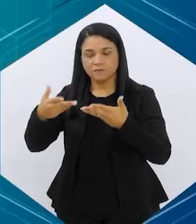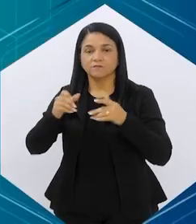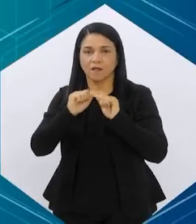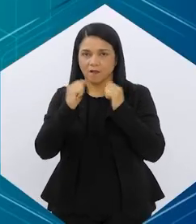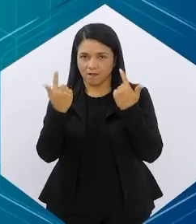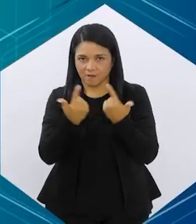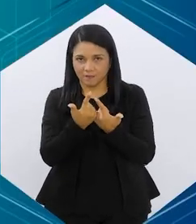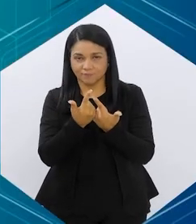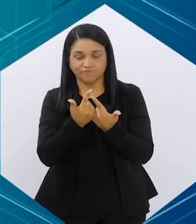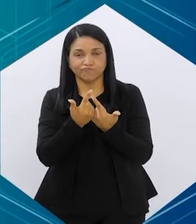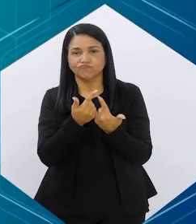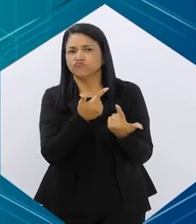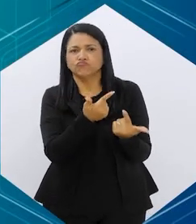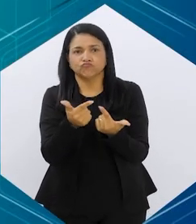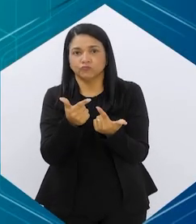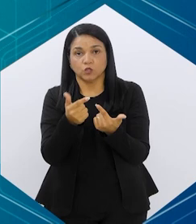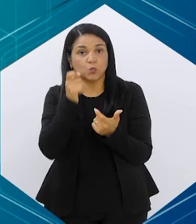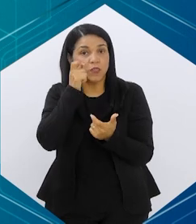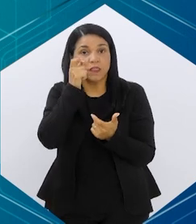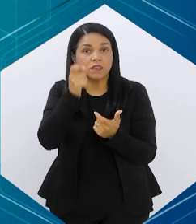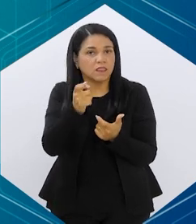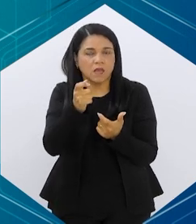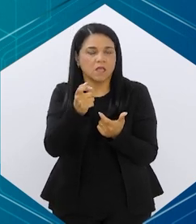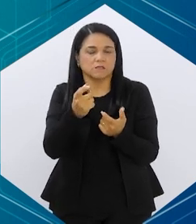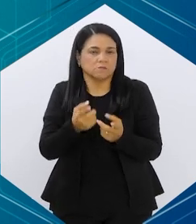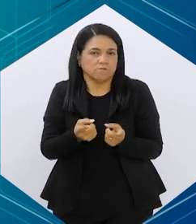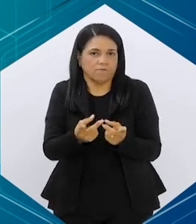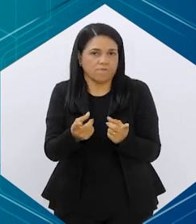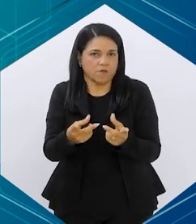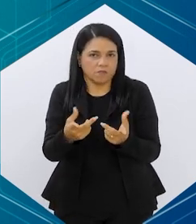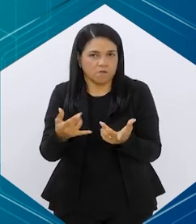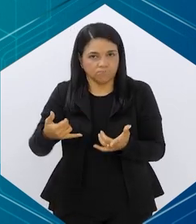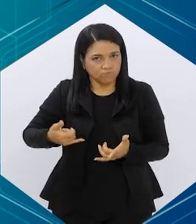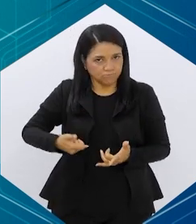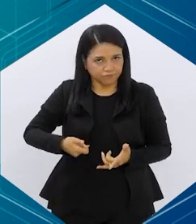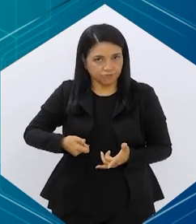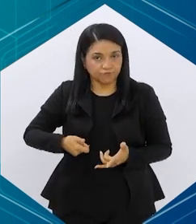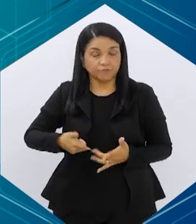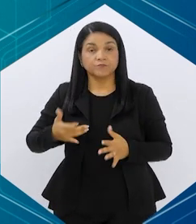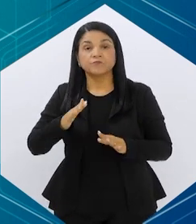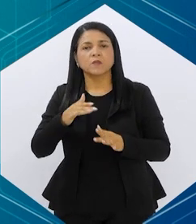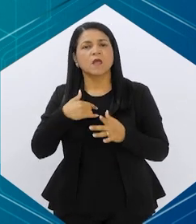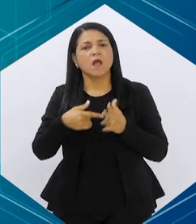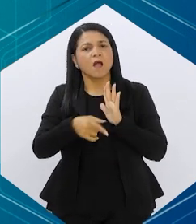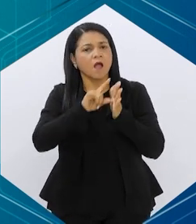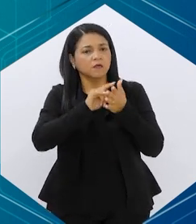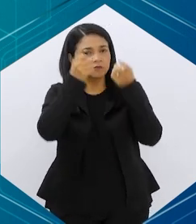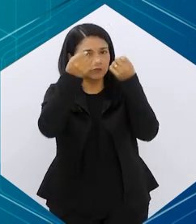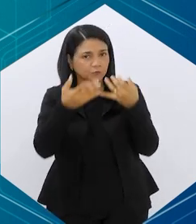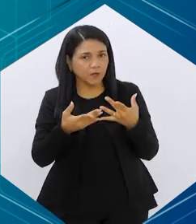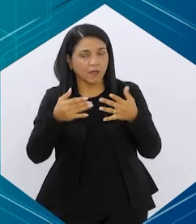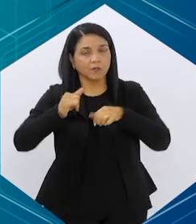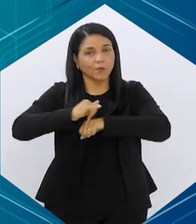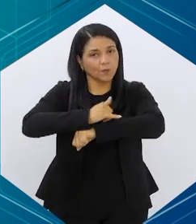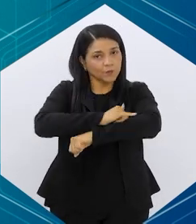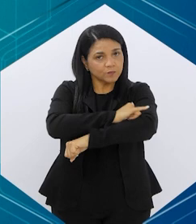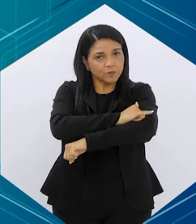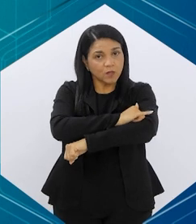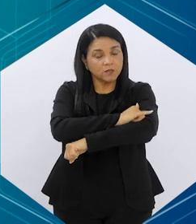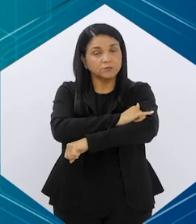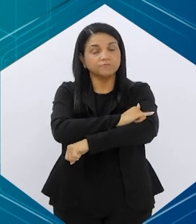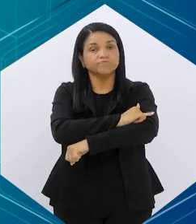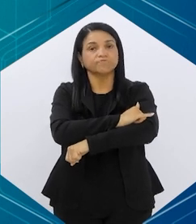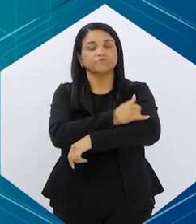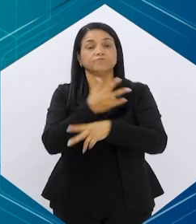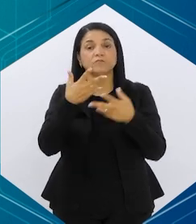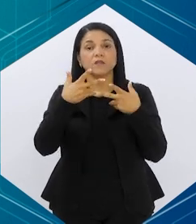E declarar que eu não tenho nenhum potencial, né, conflitos de interesse. E antes de falar, né, sobre a obesidade, eu queria